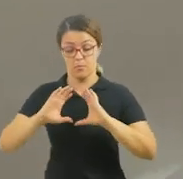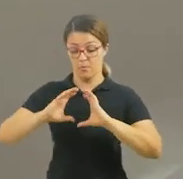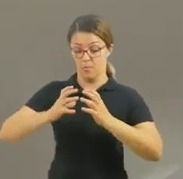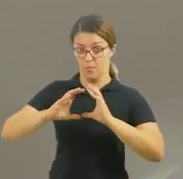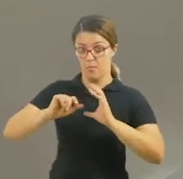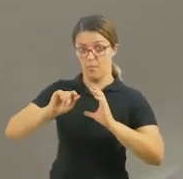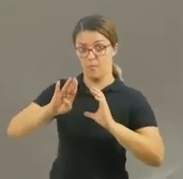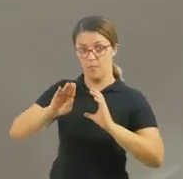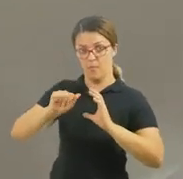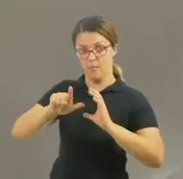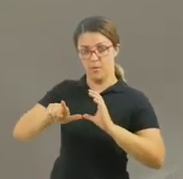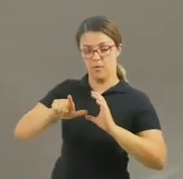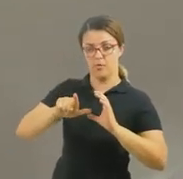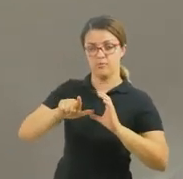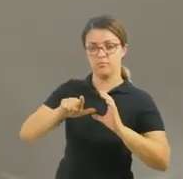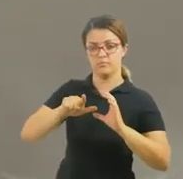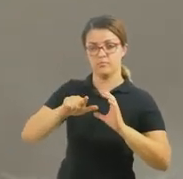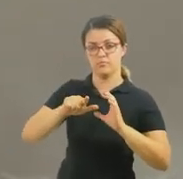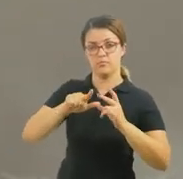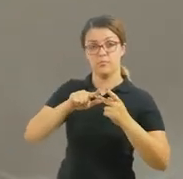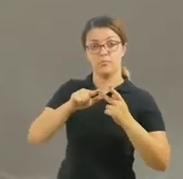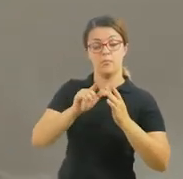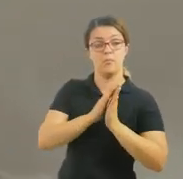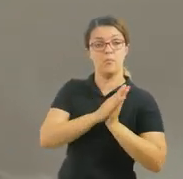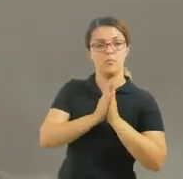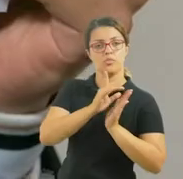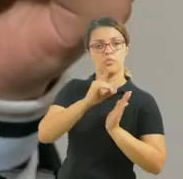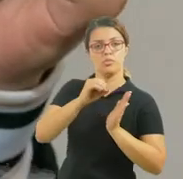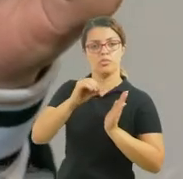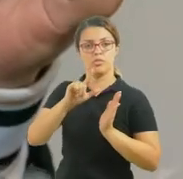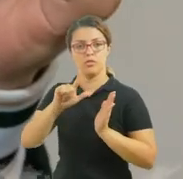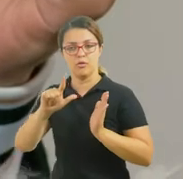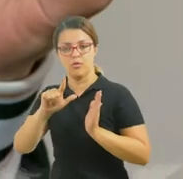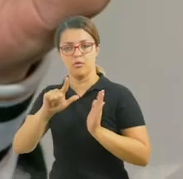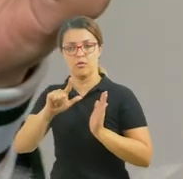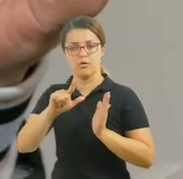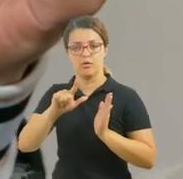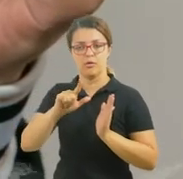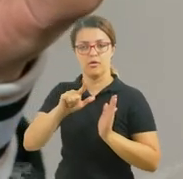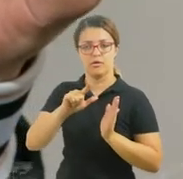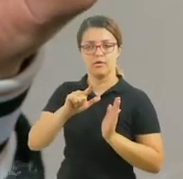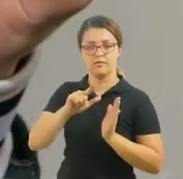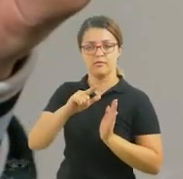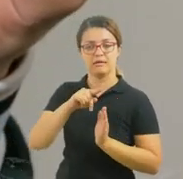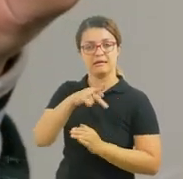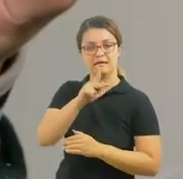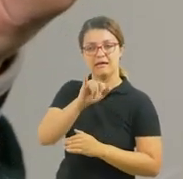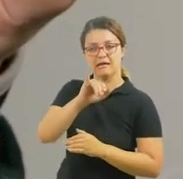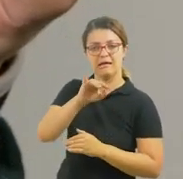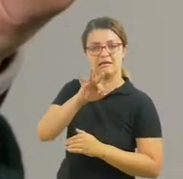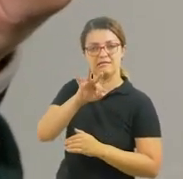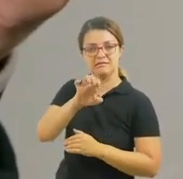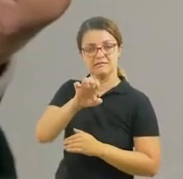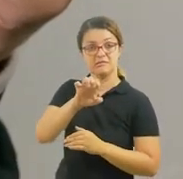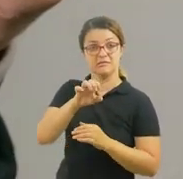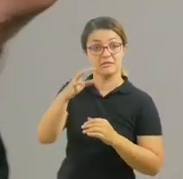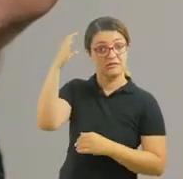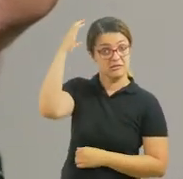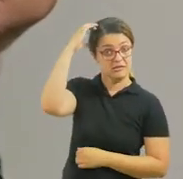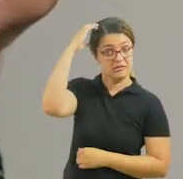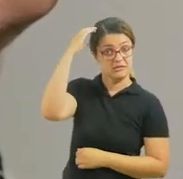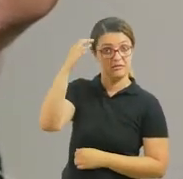certo? Nós temos aqui a ball, doll, kite,